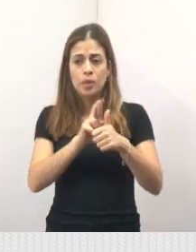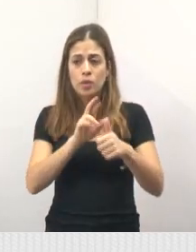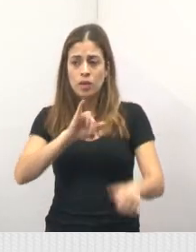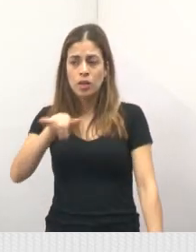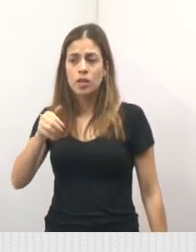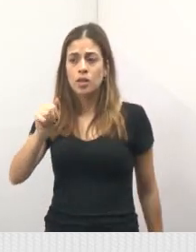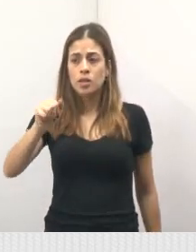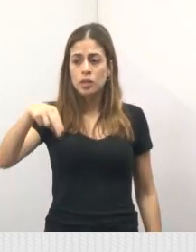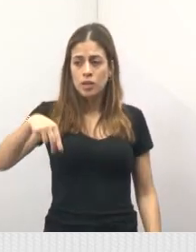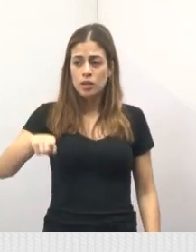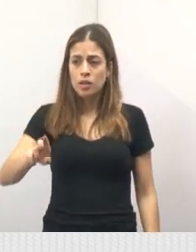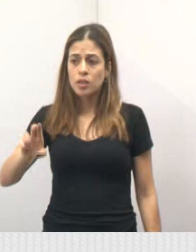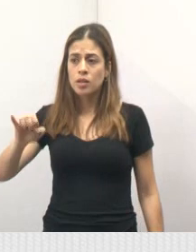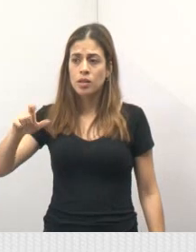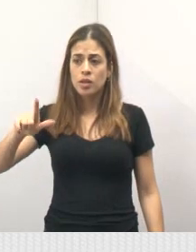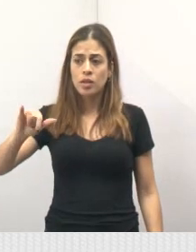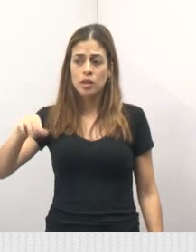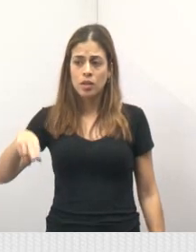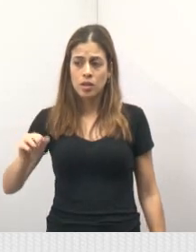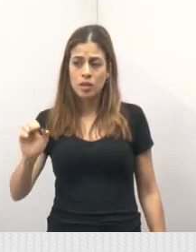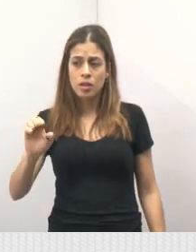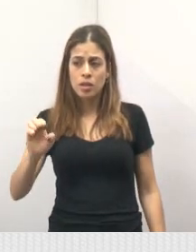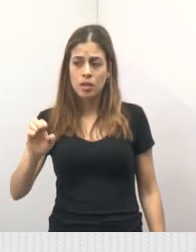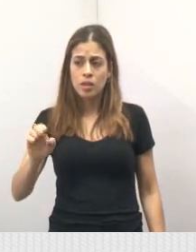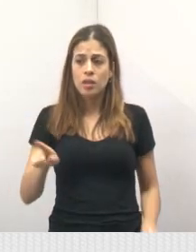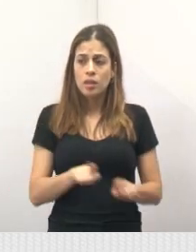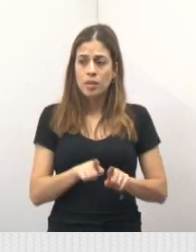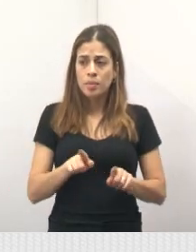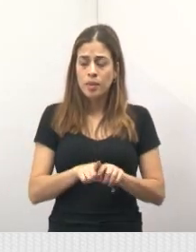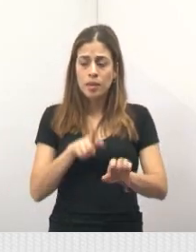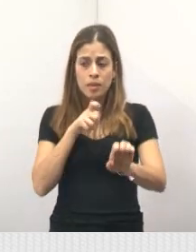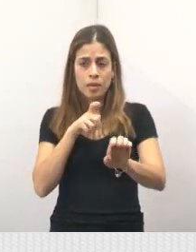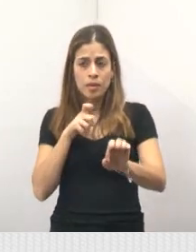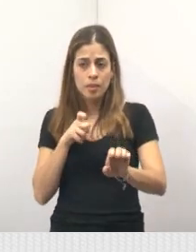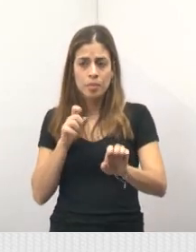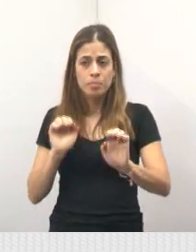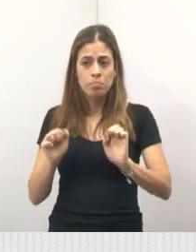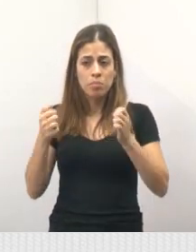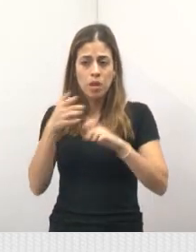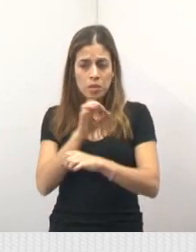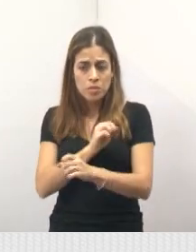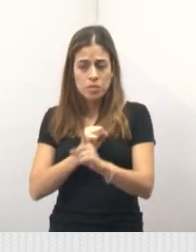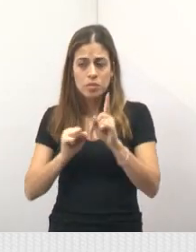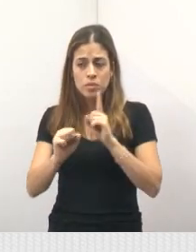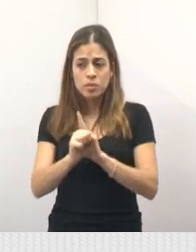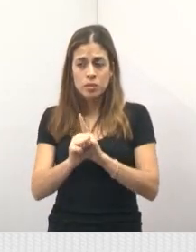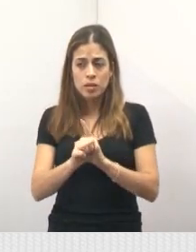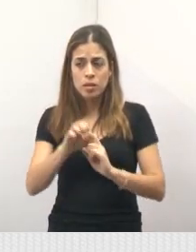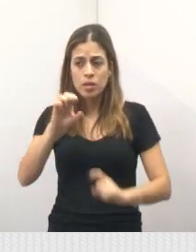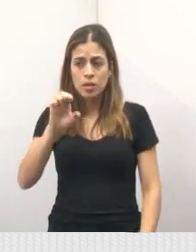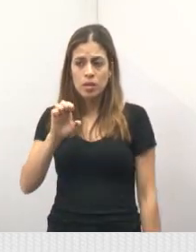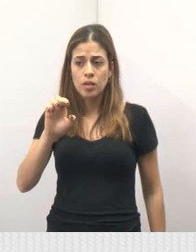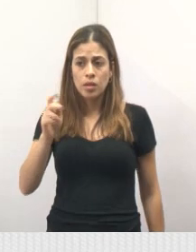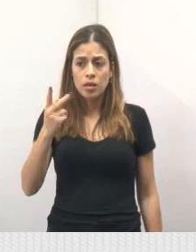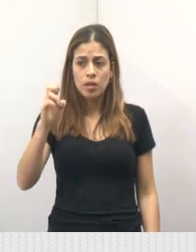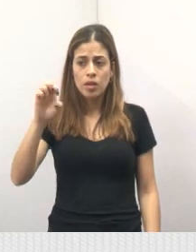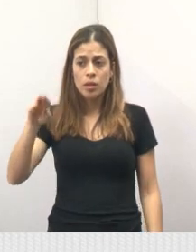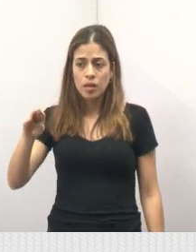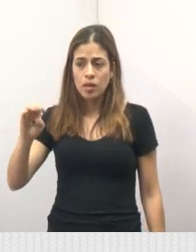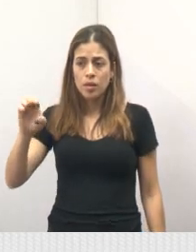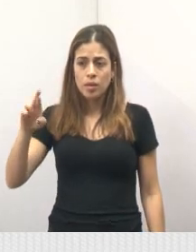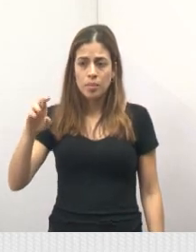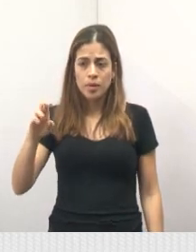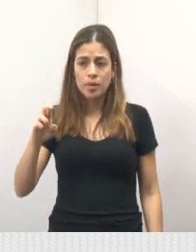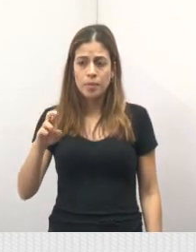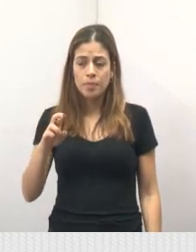Navarras. E também do empreendedor e ativista social Eber Lopes, da Microsoft. Então, foi